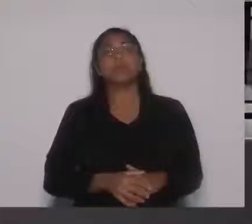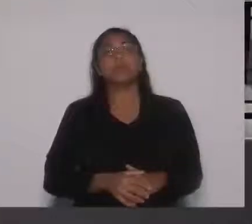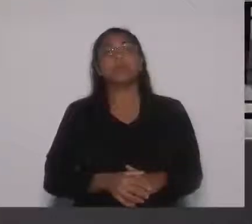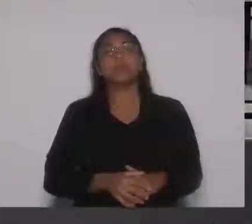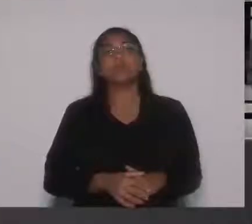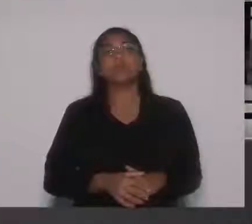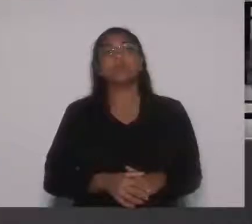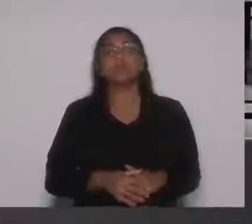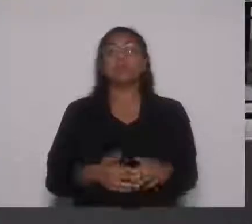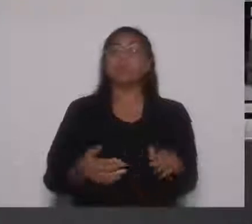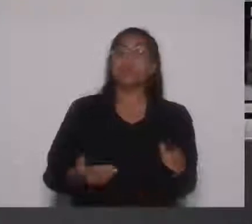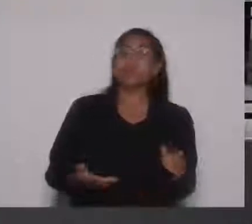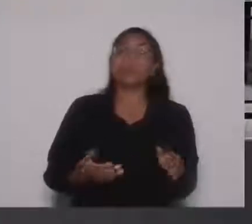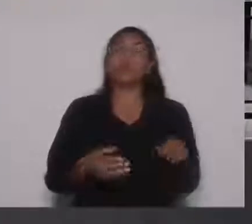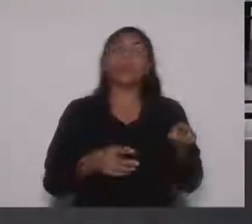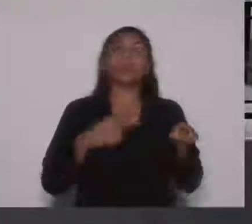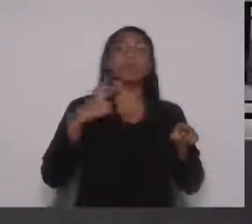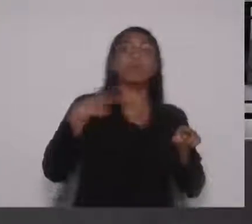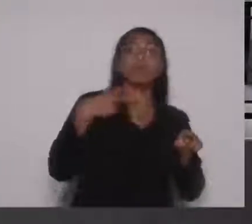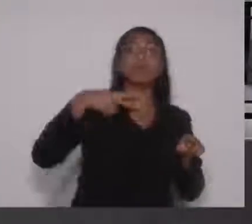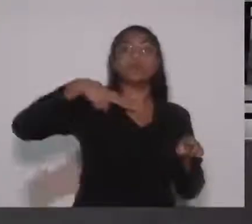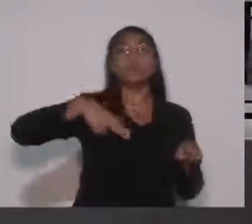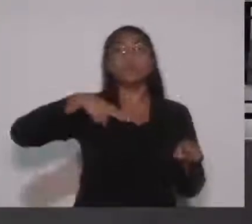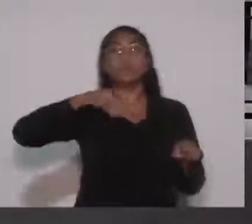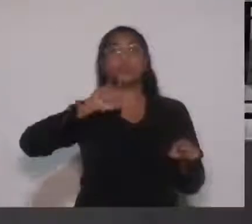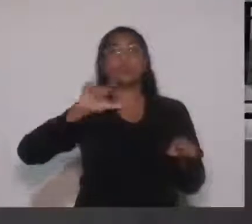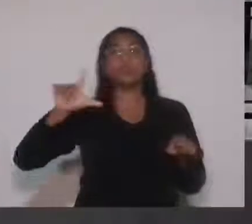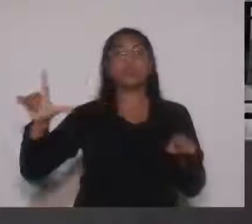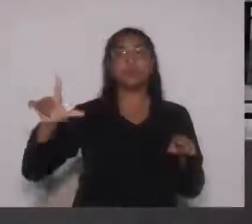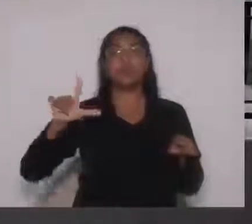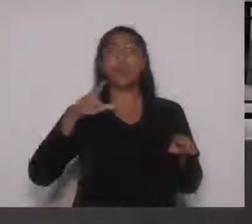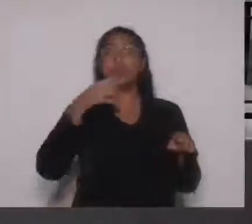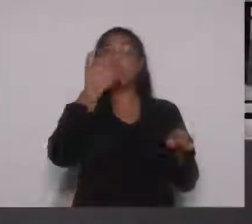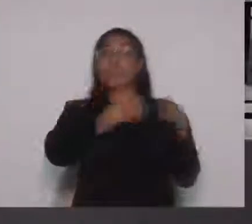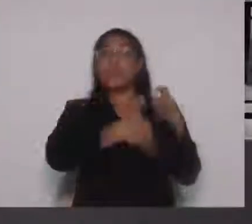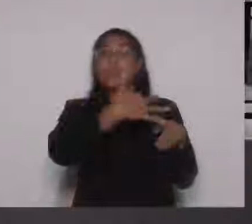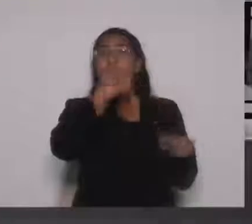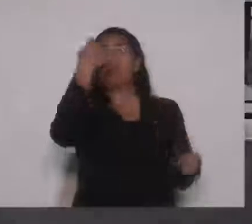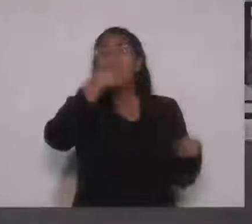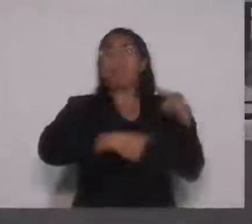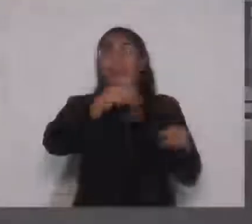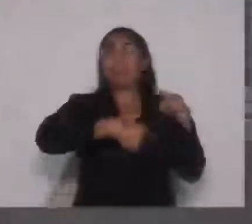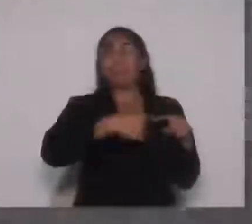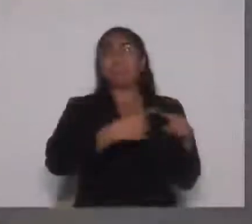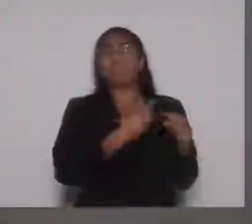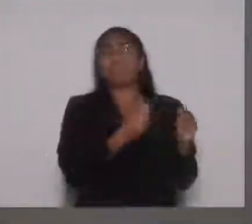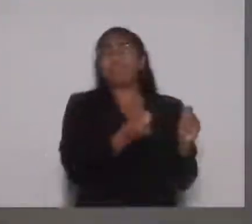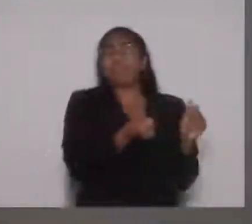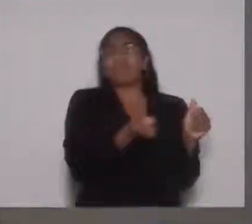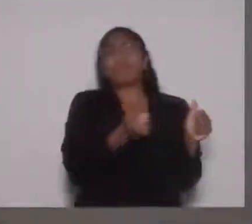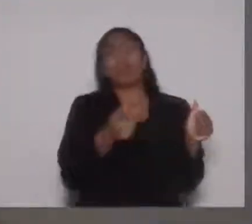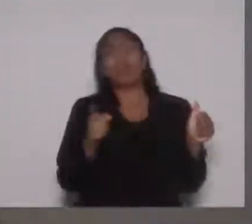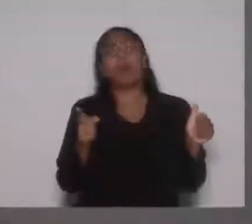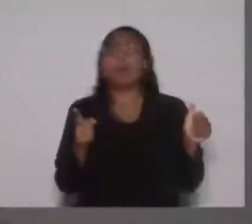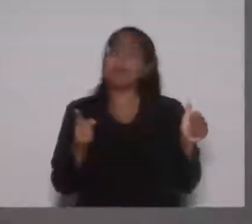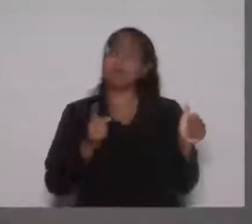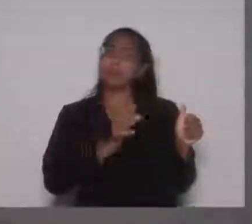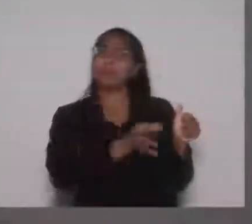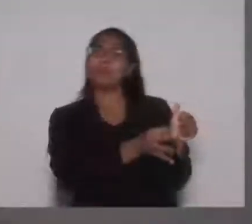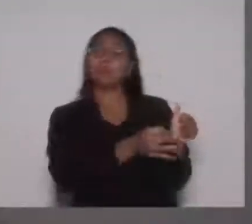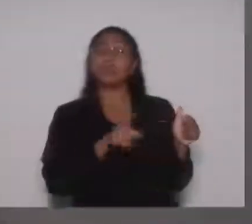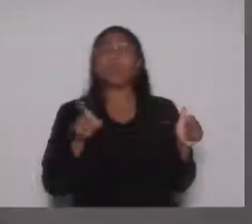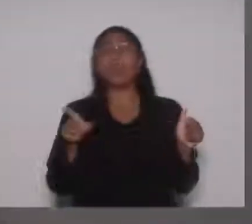embora eu tenha que concordar com o que o vereador Nil Ramos falou sobre discussões em vão, eu não concordo tanto que o nível